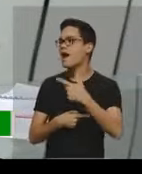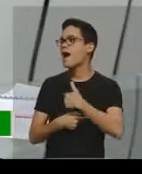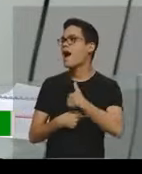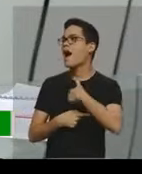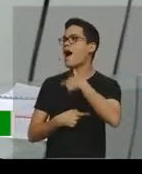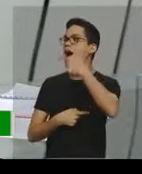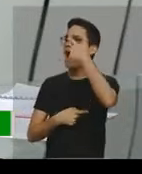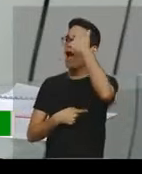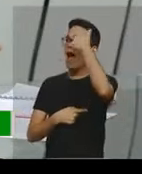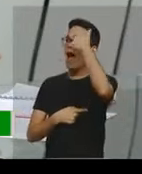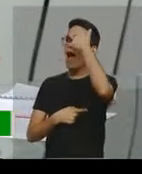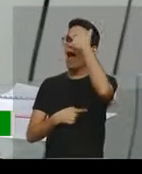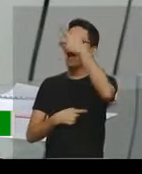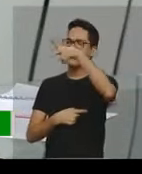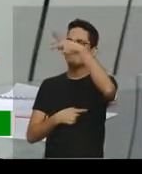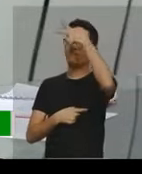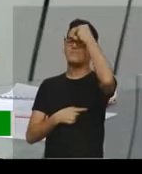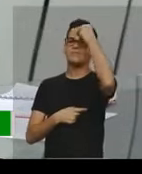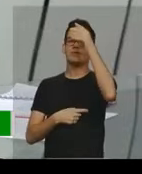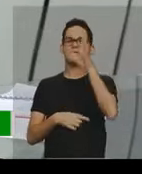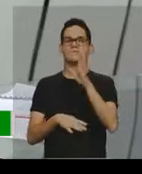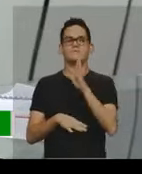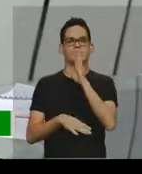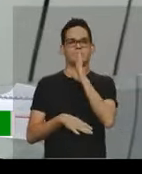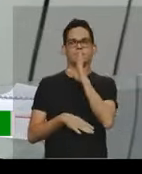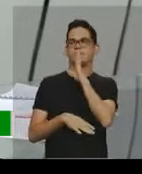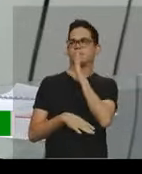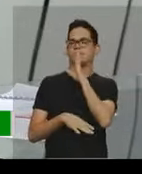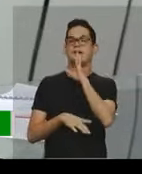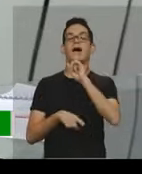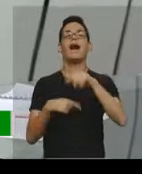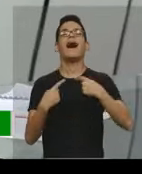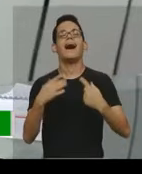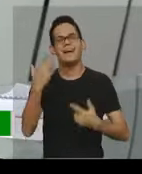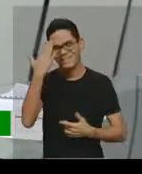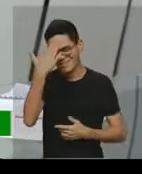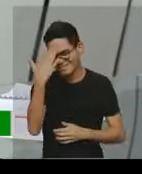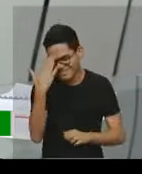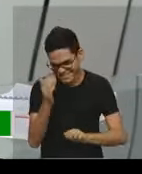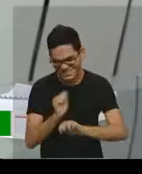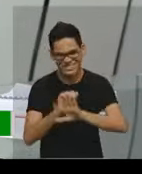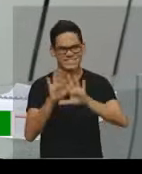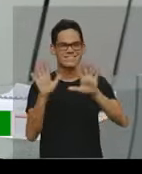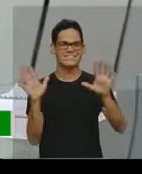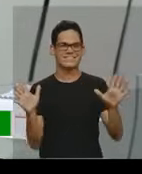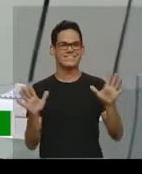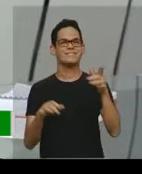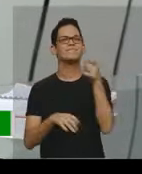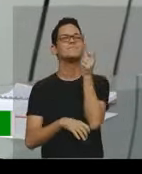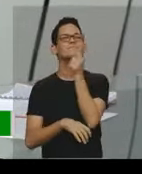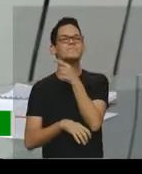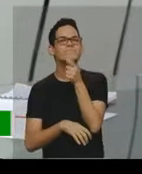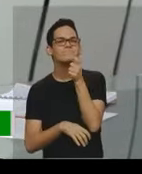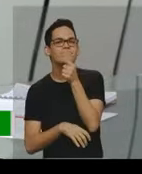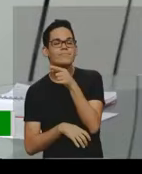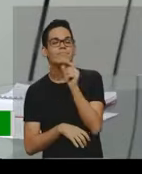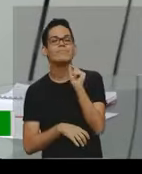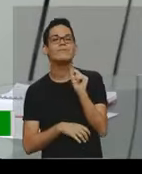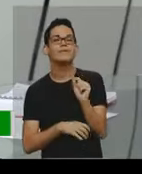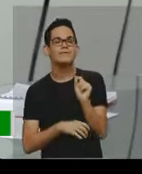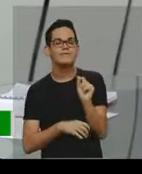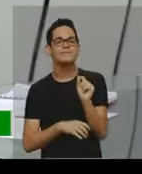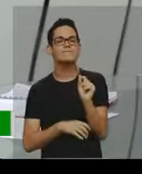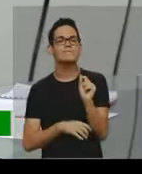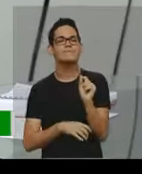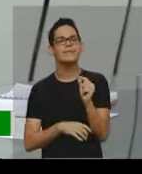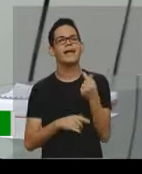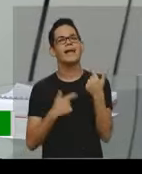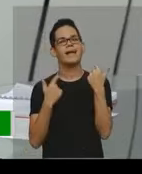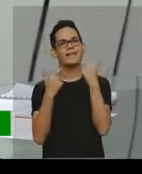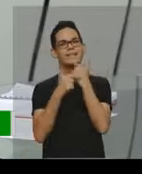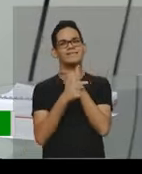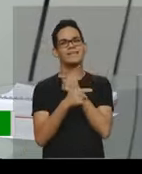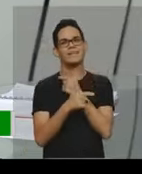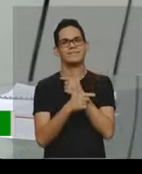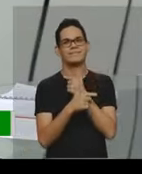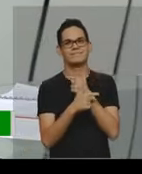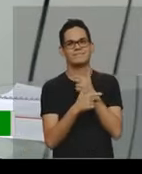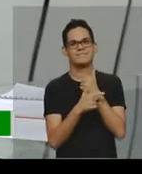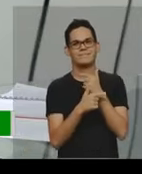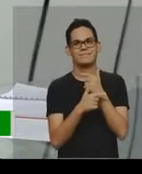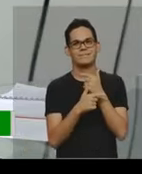caiu a ficha ou que você não dá risada, né, por quê? A anedota é para dar risada,